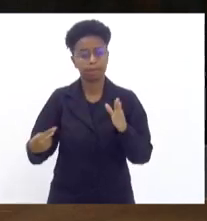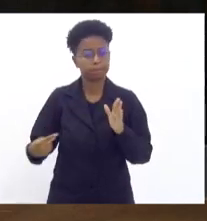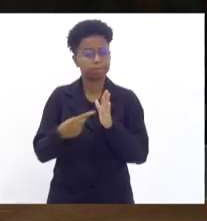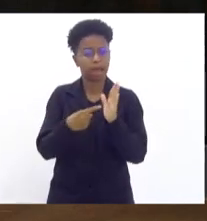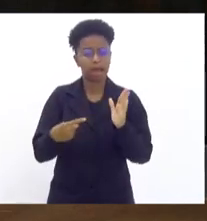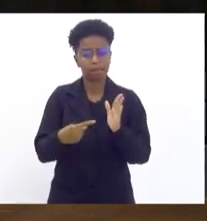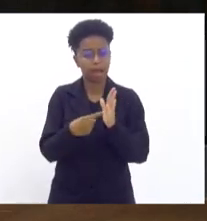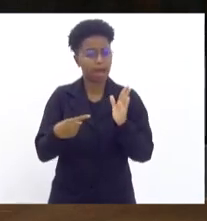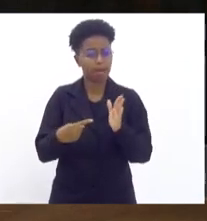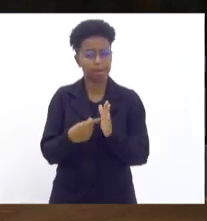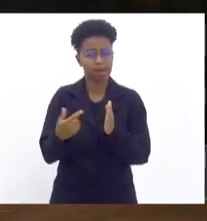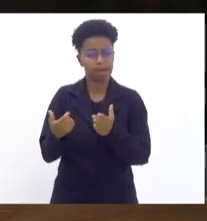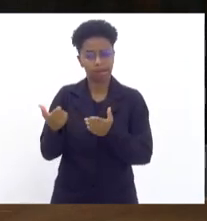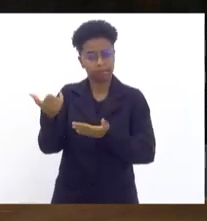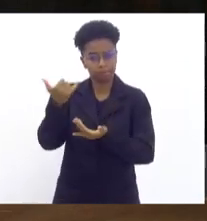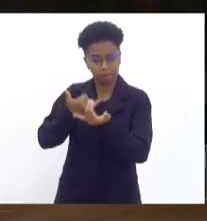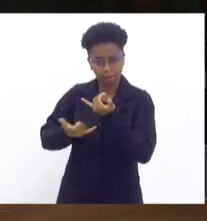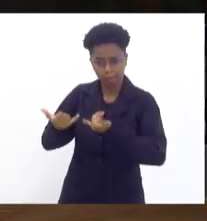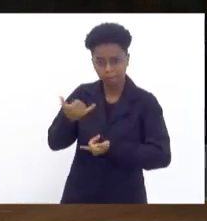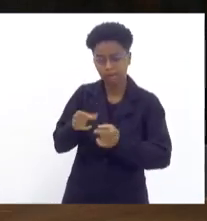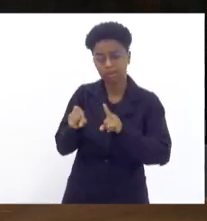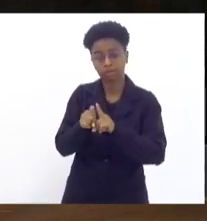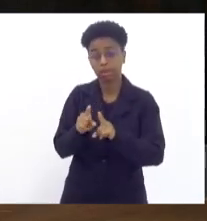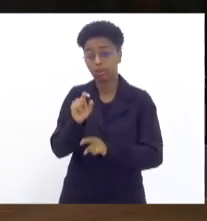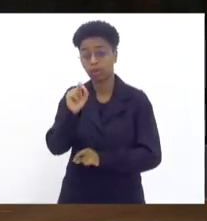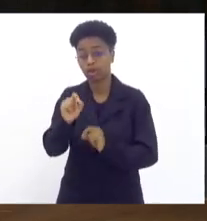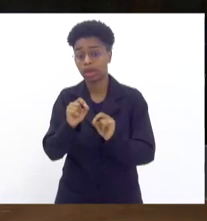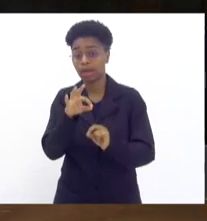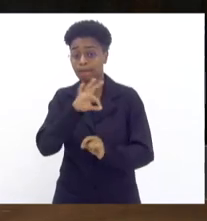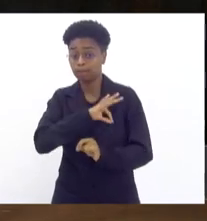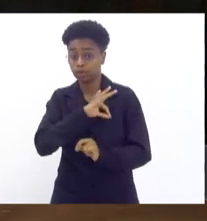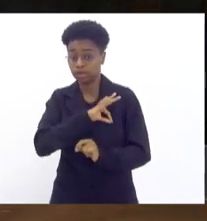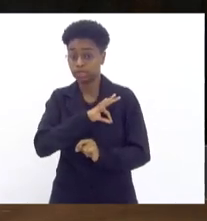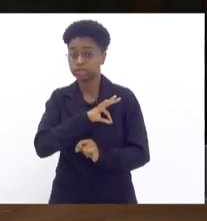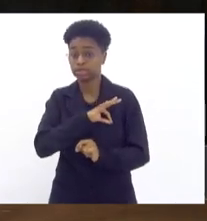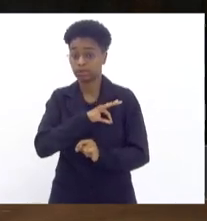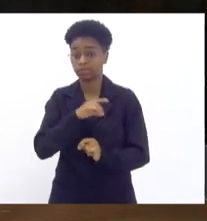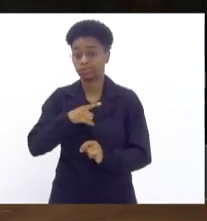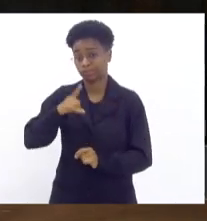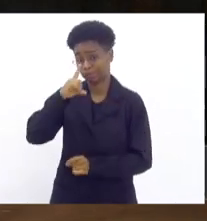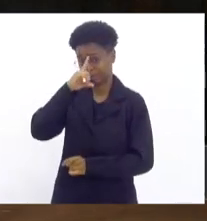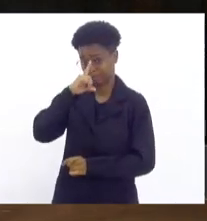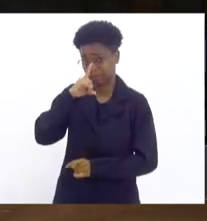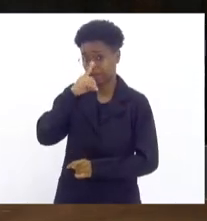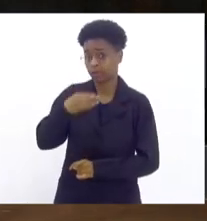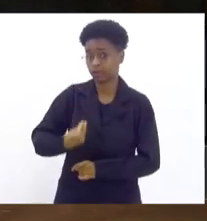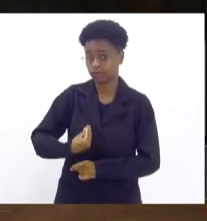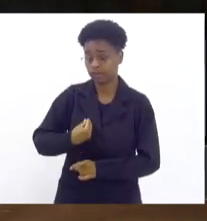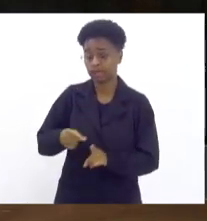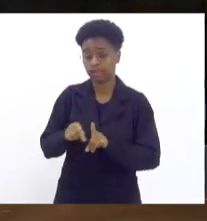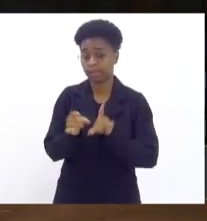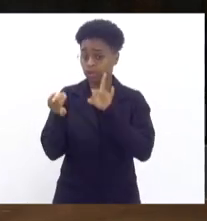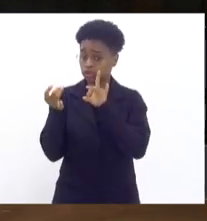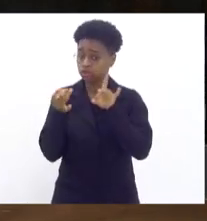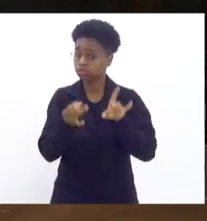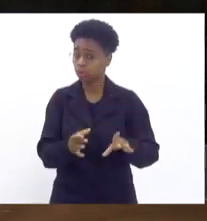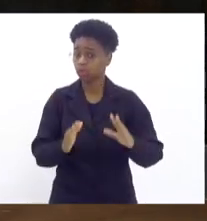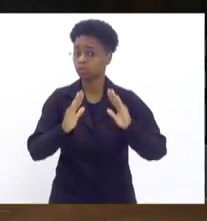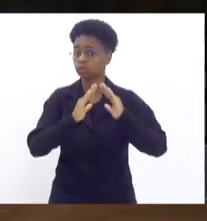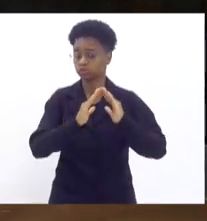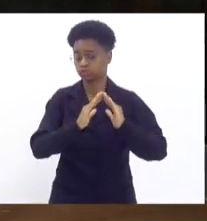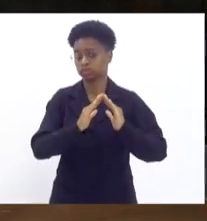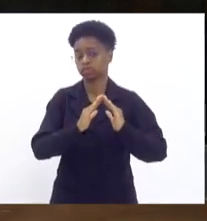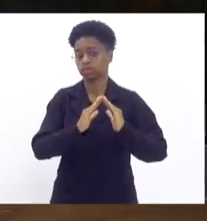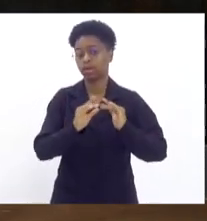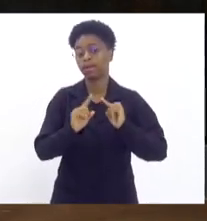chegaram ao nosso conhecimento de policiais que estão ameaçados, de policiais que foram expulsos de suas residências,